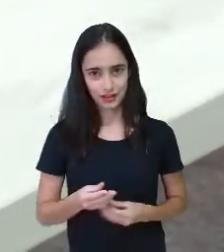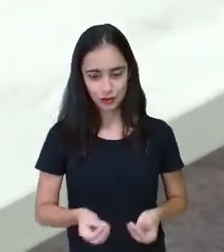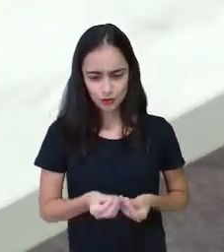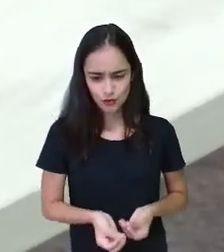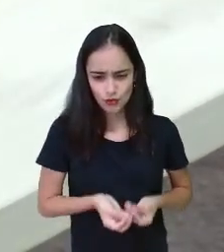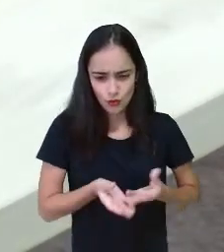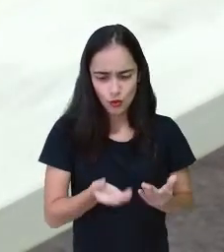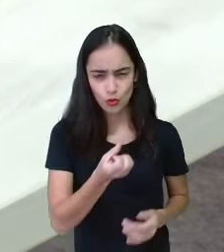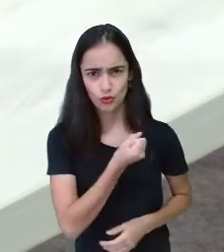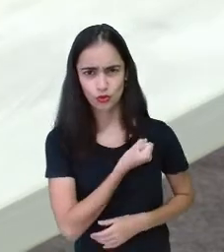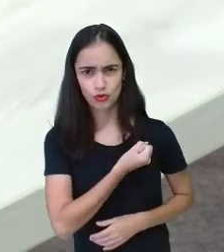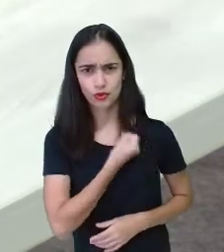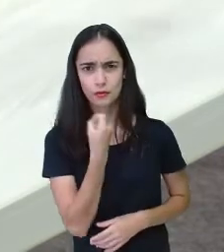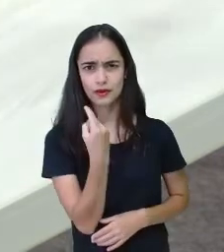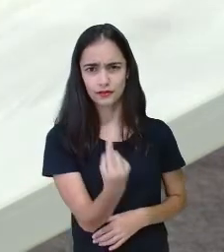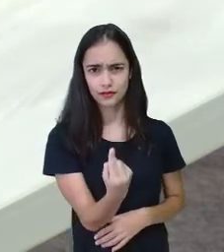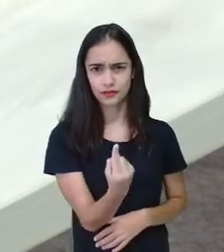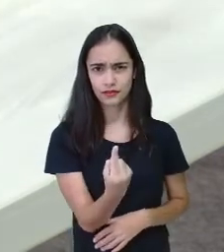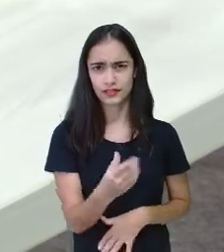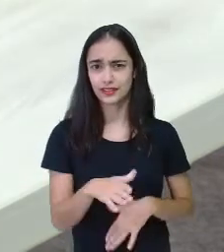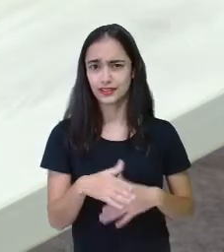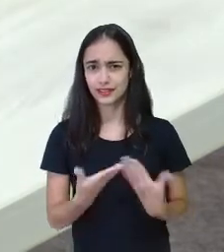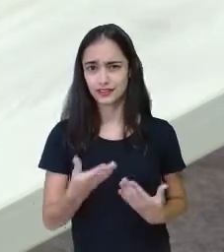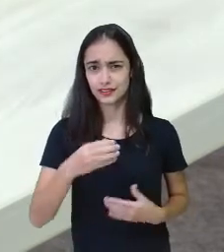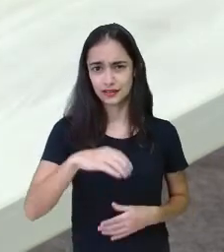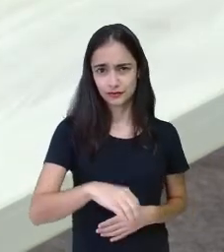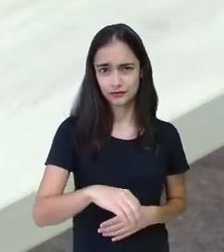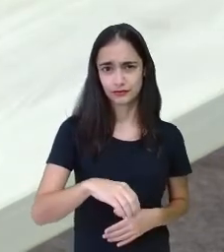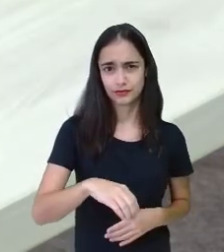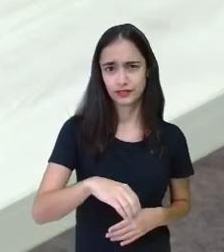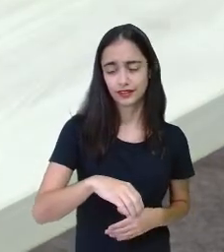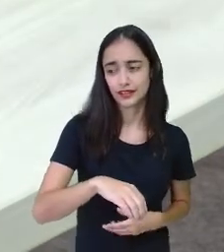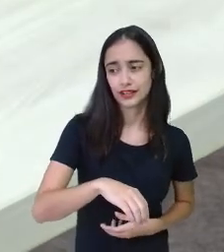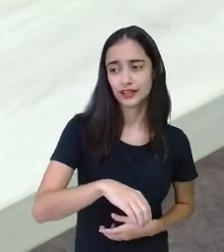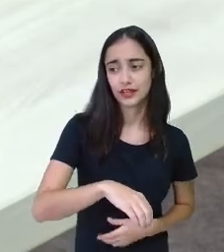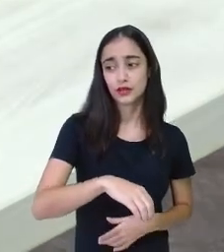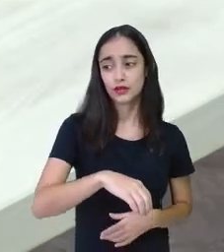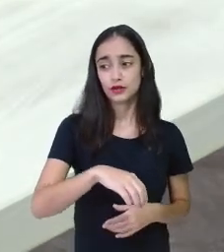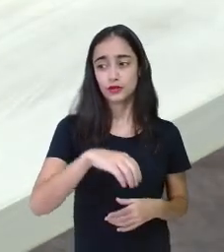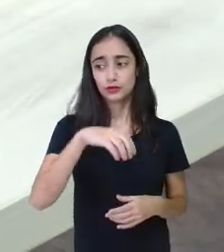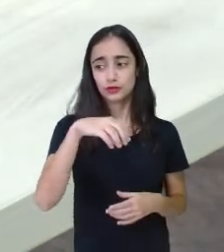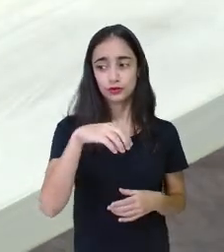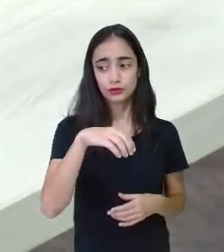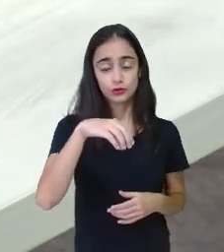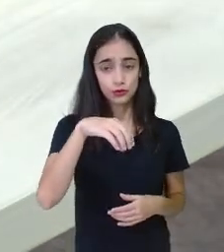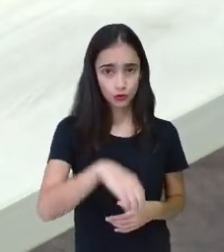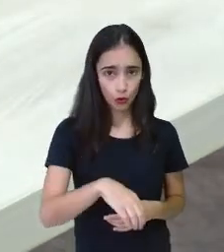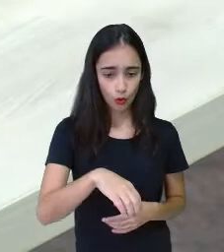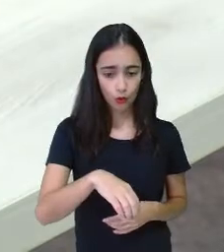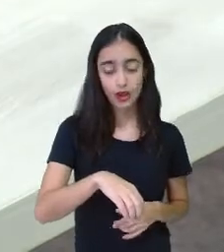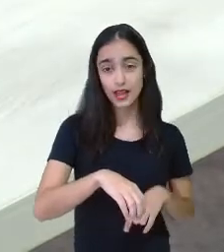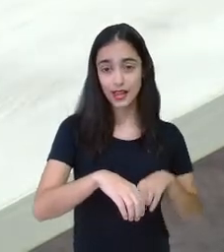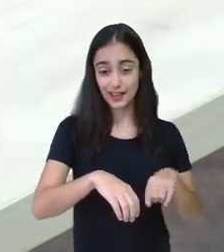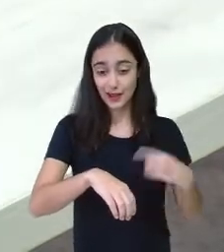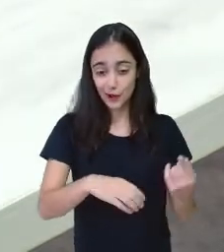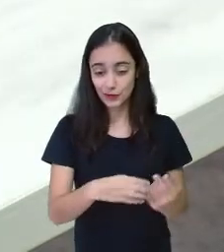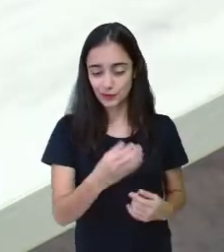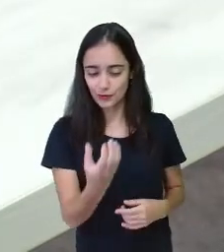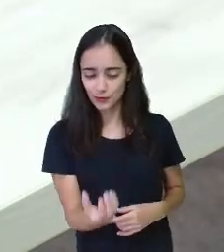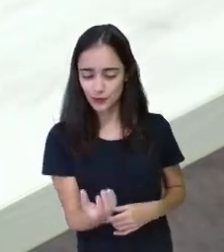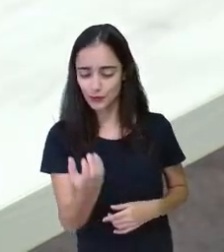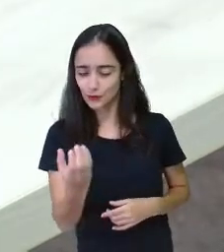1 tampinha virada para baixo e 3 e 4 tampinhas virada para cima. Olha aqui, ó.